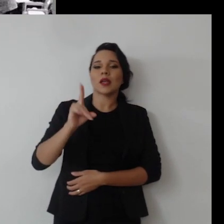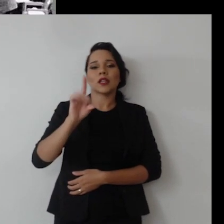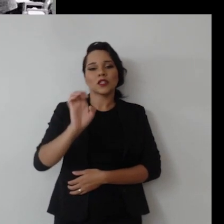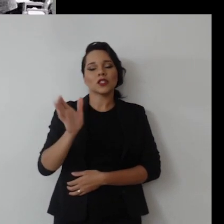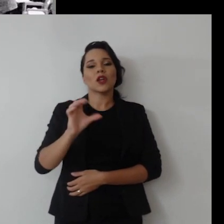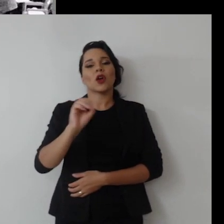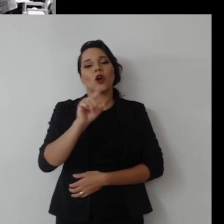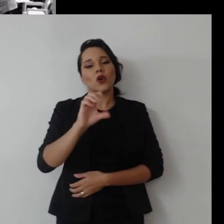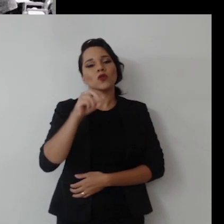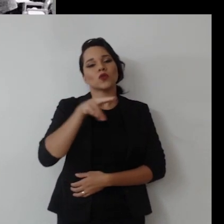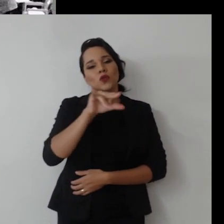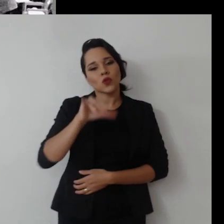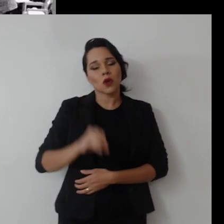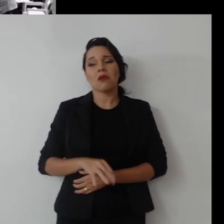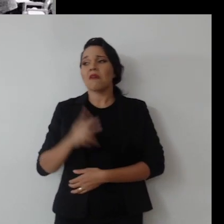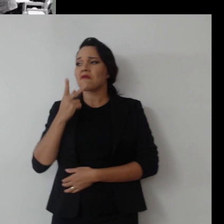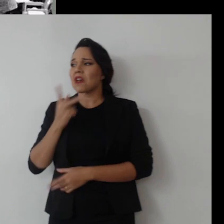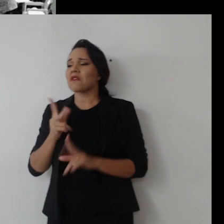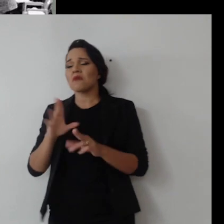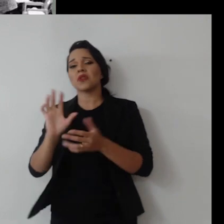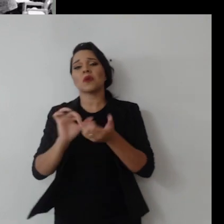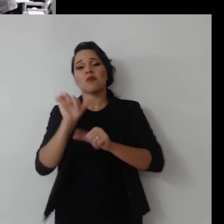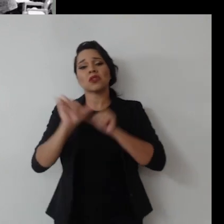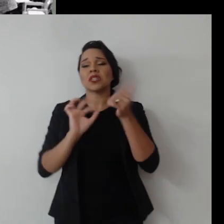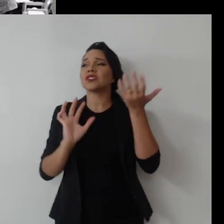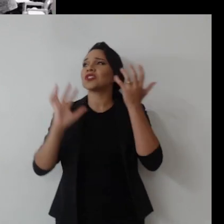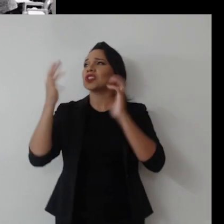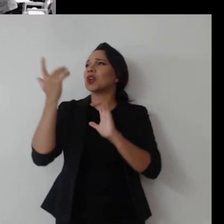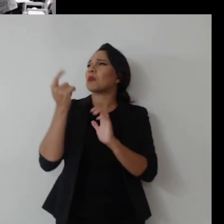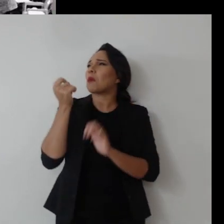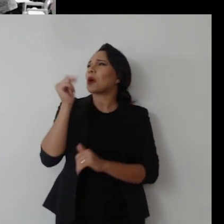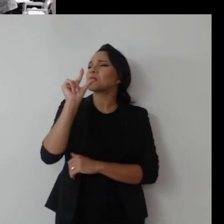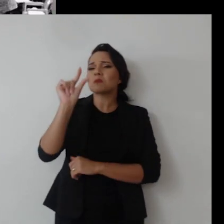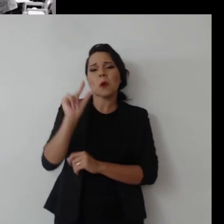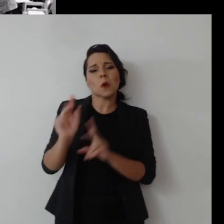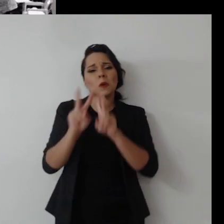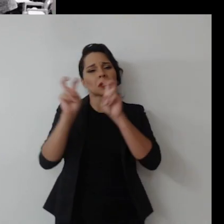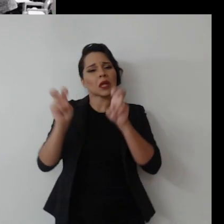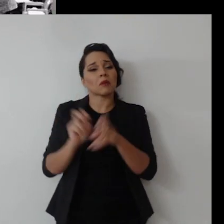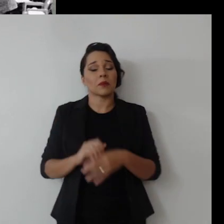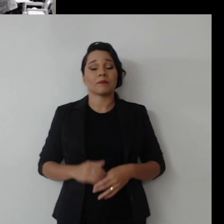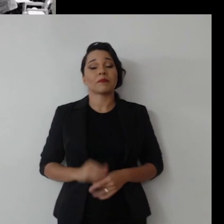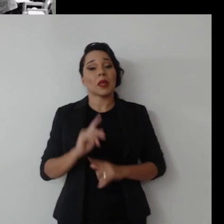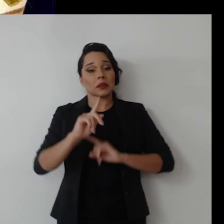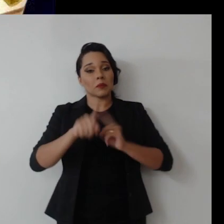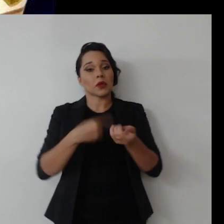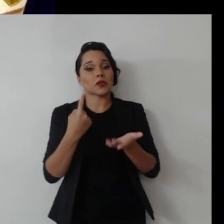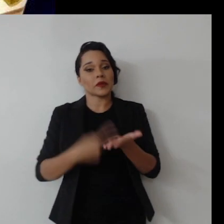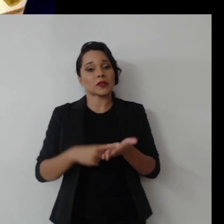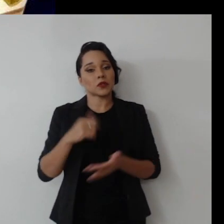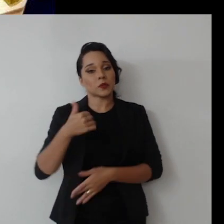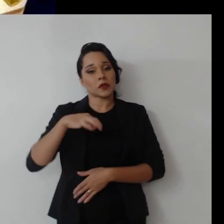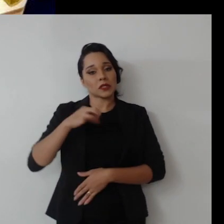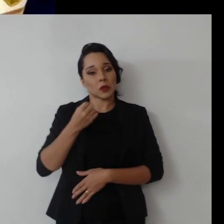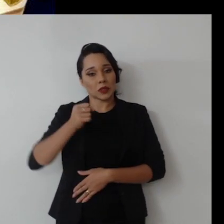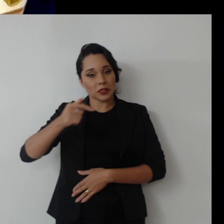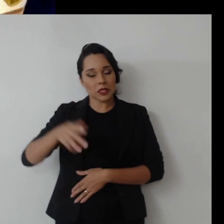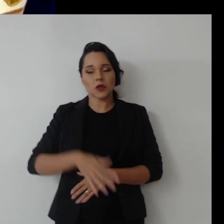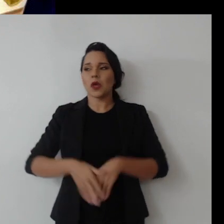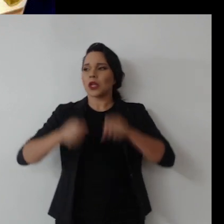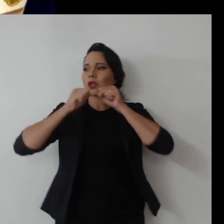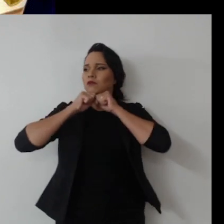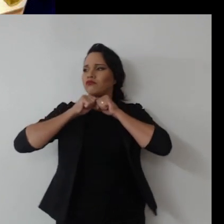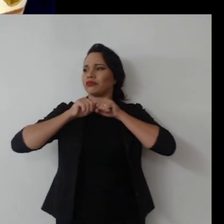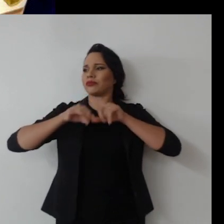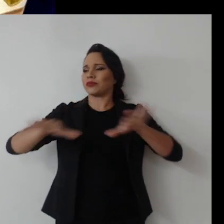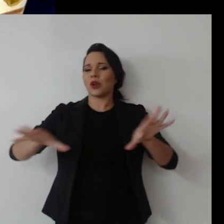não se falavam muito em mudanças climáticas, como hoje se fala. E a Comissão Brundtland, de 87, que disseminou na